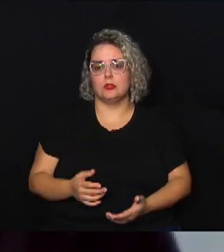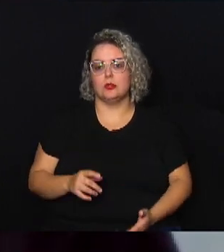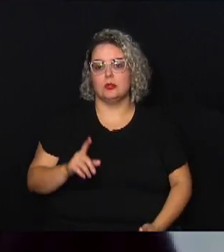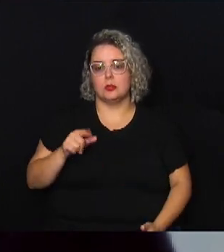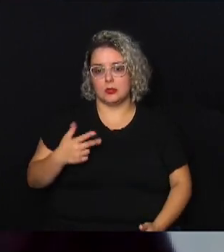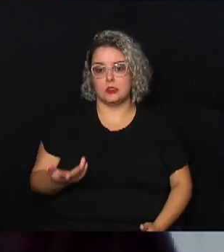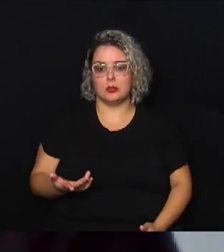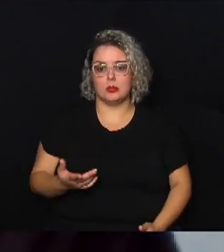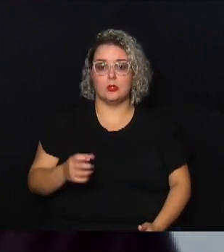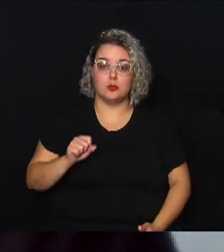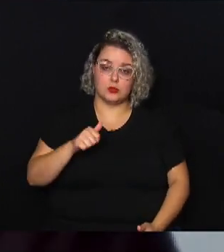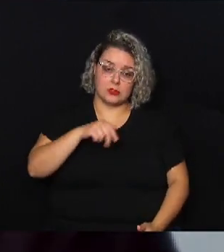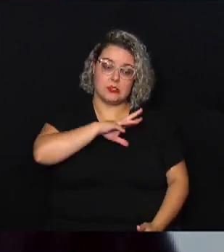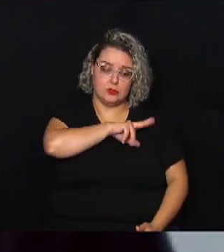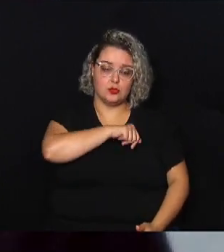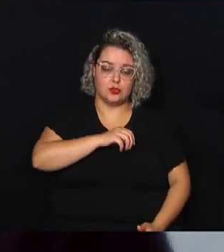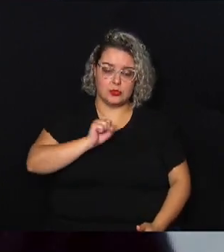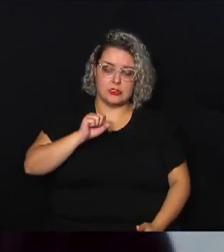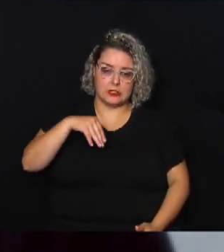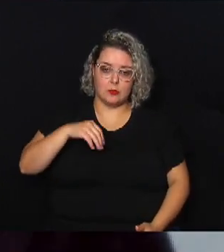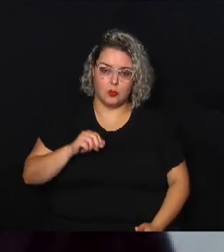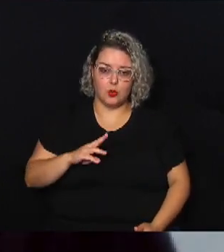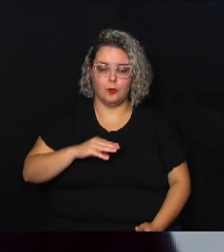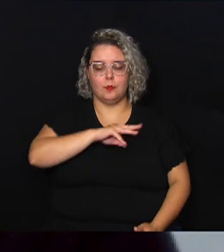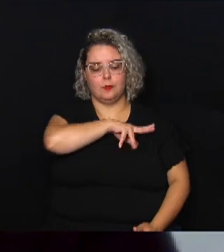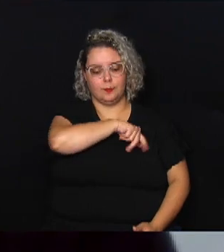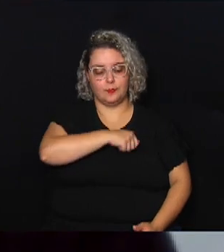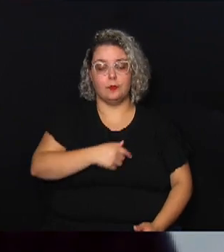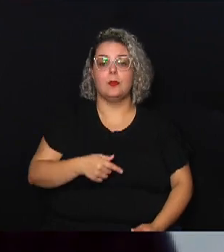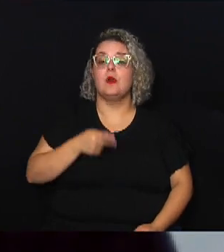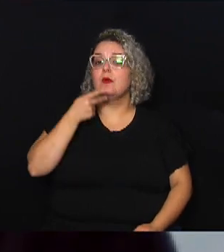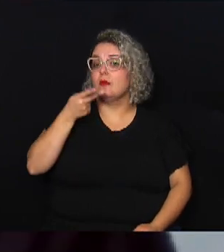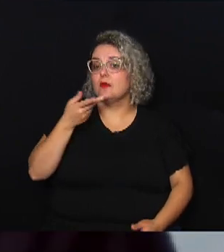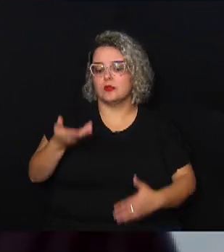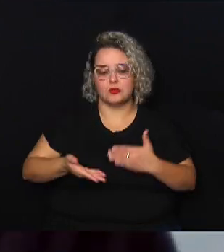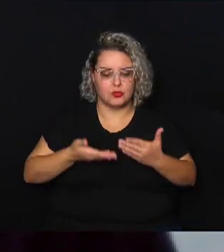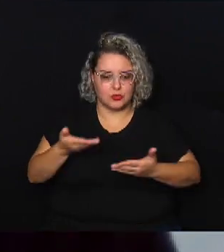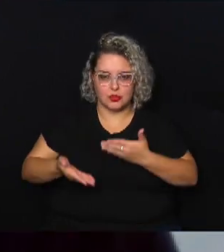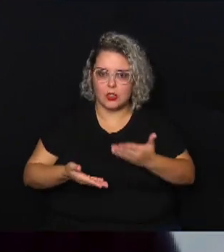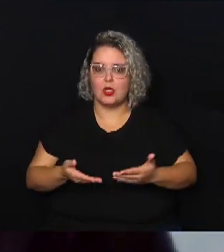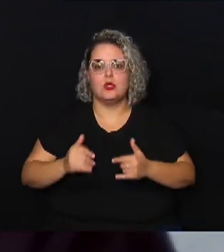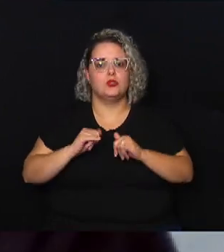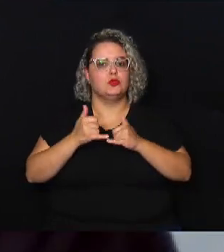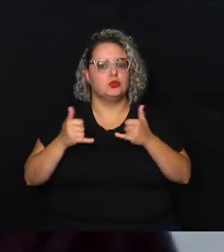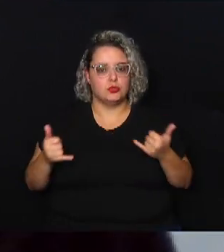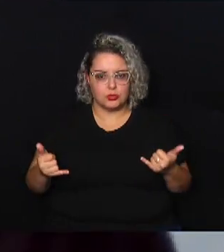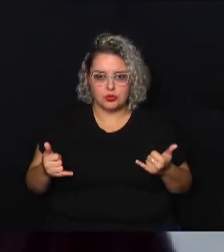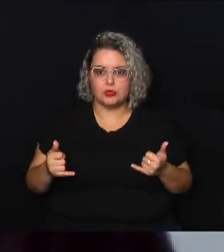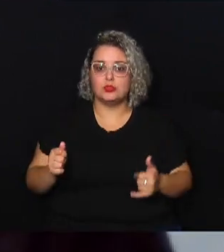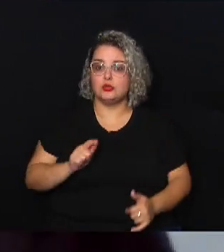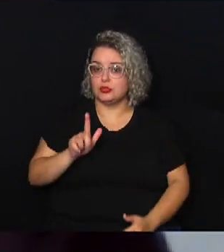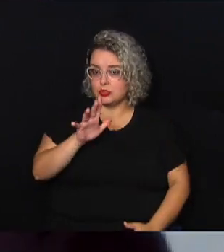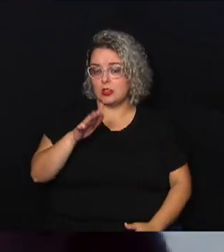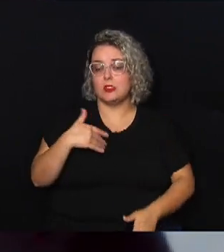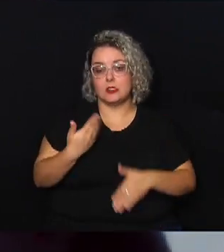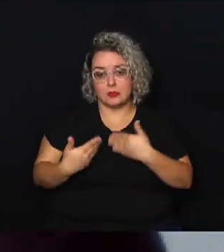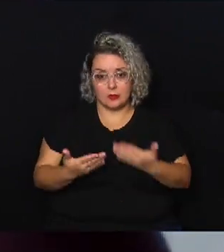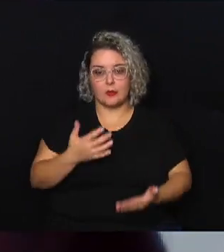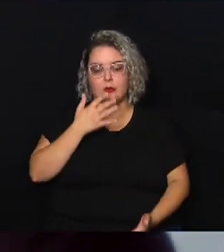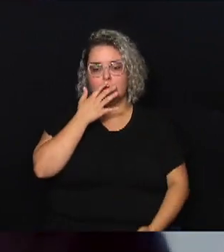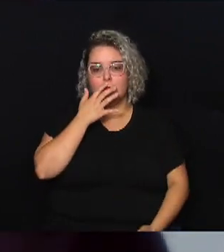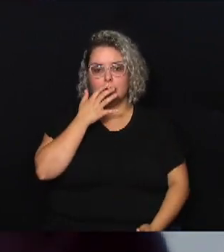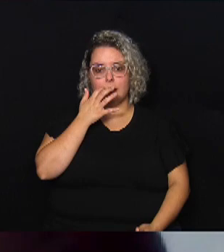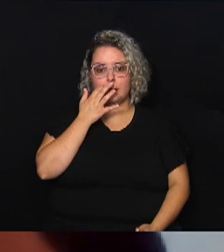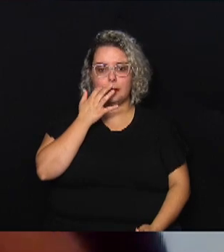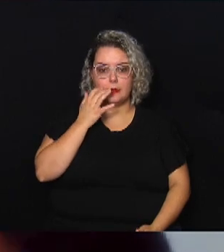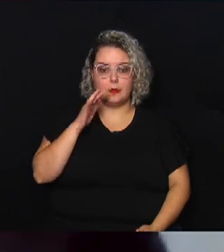SAMU mas você também vai falar com o serviço de água de energia de gás e assim por diante então na hora que